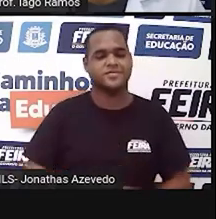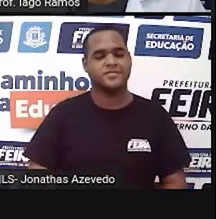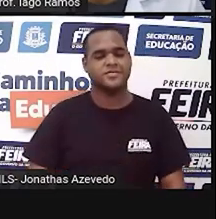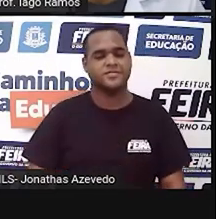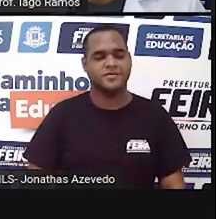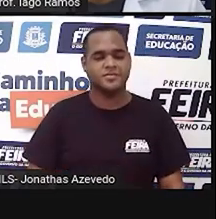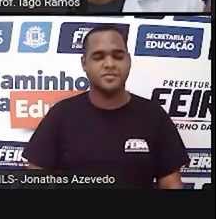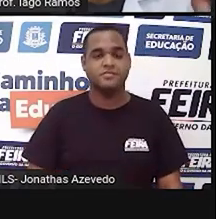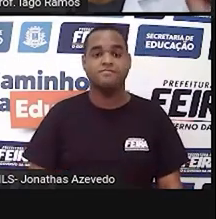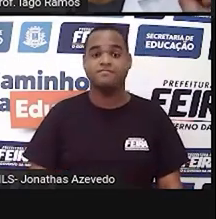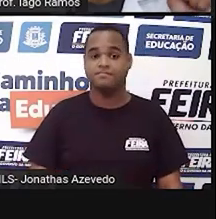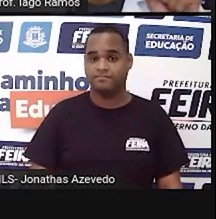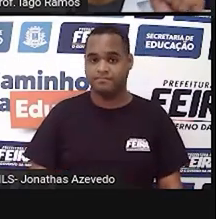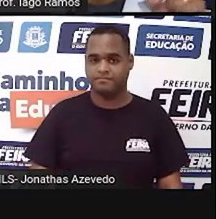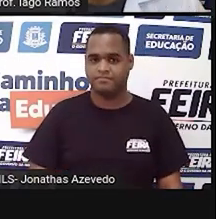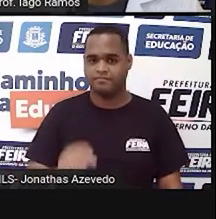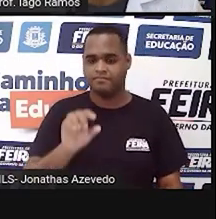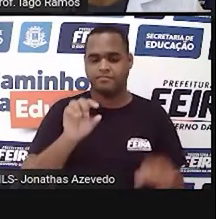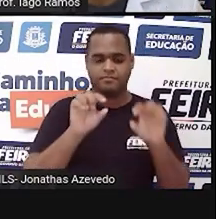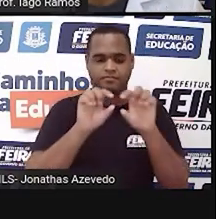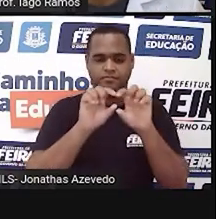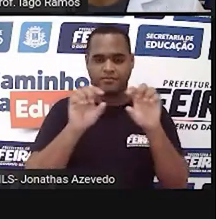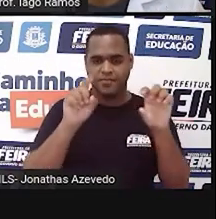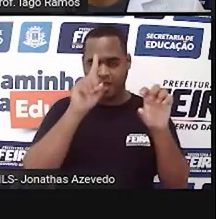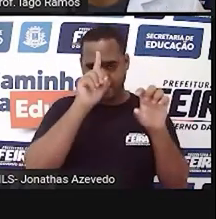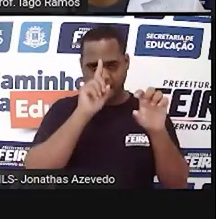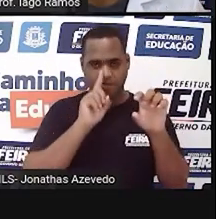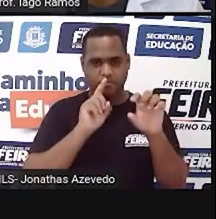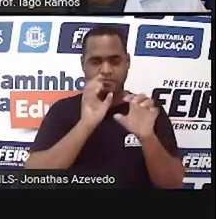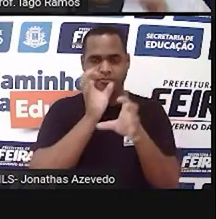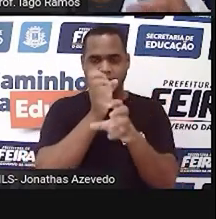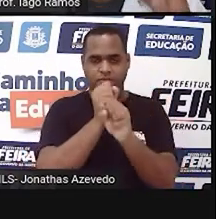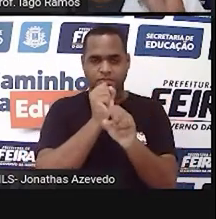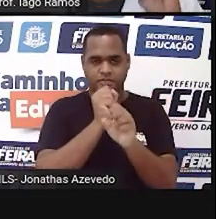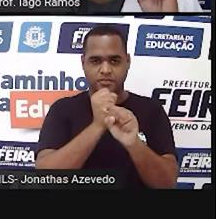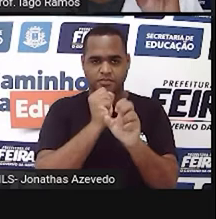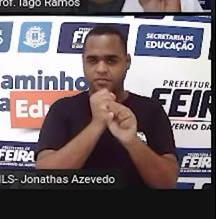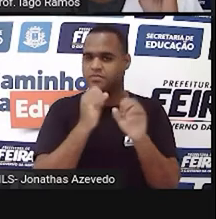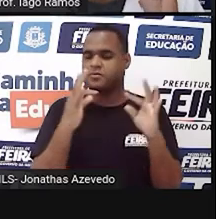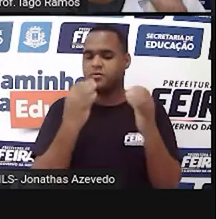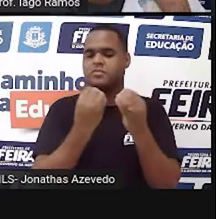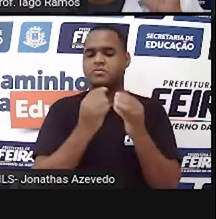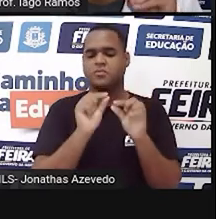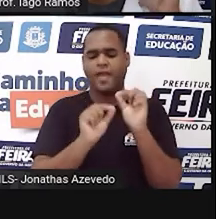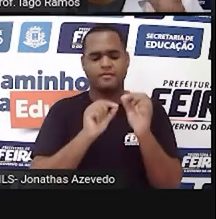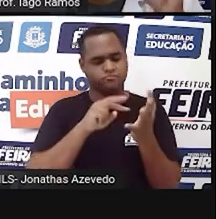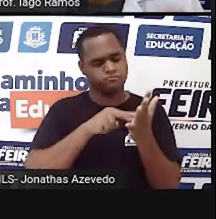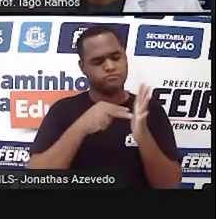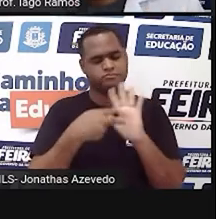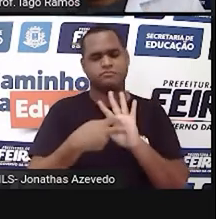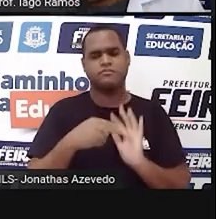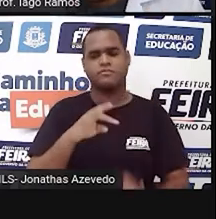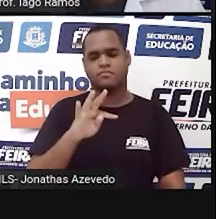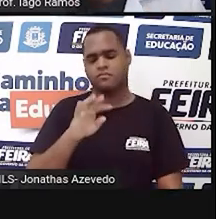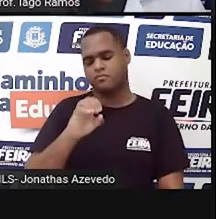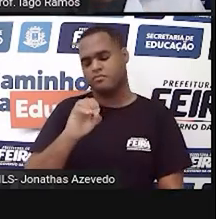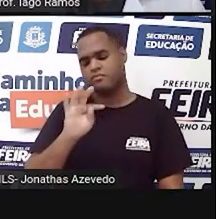E ali tá grifado a palavrinha total. O que é que significa total?